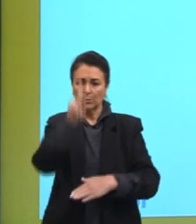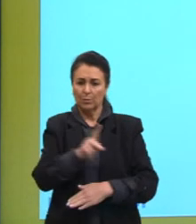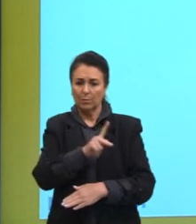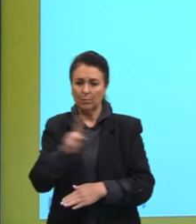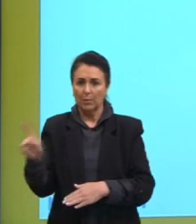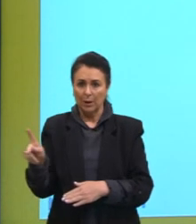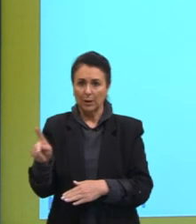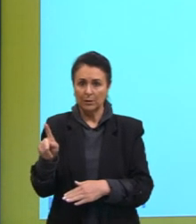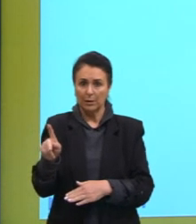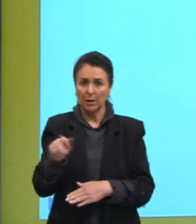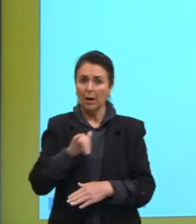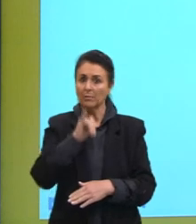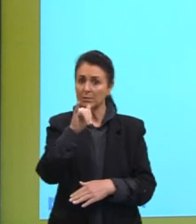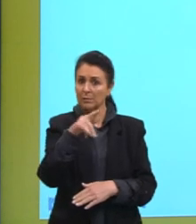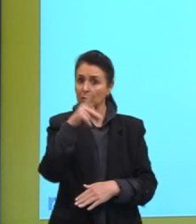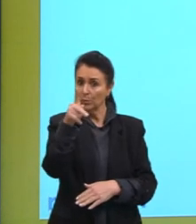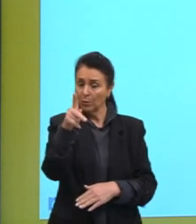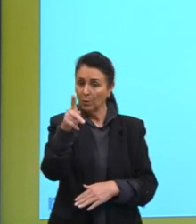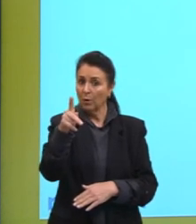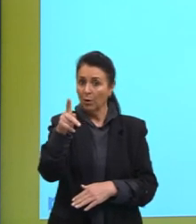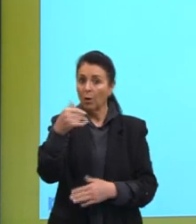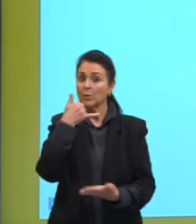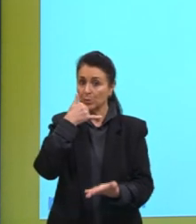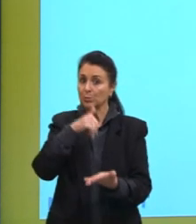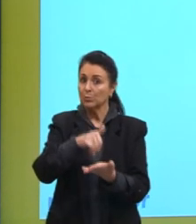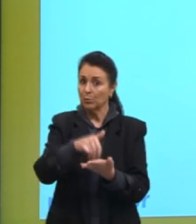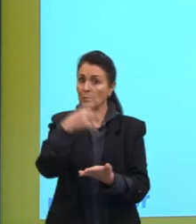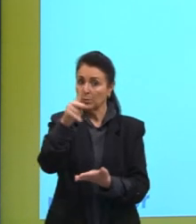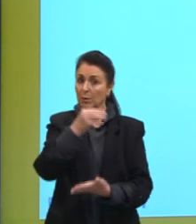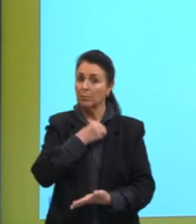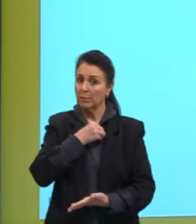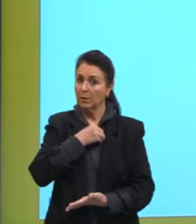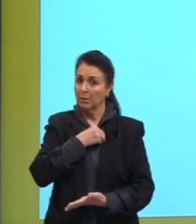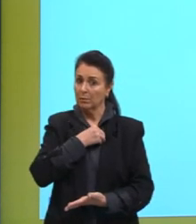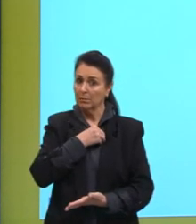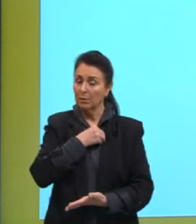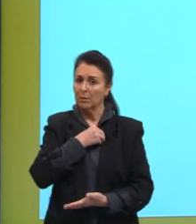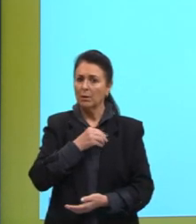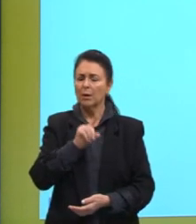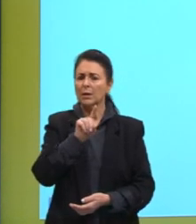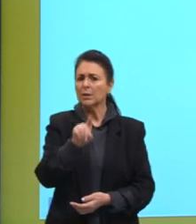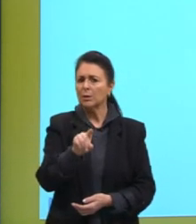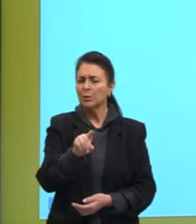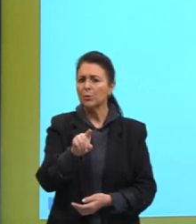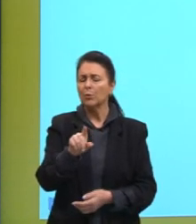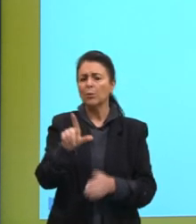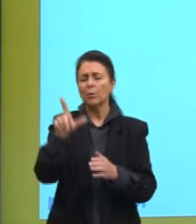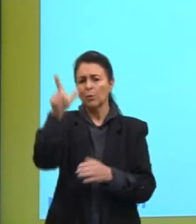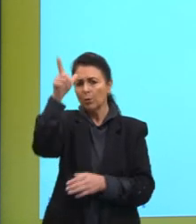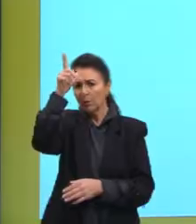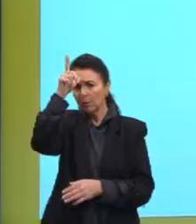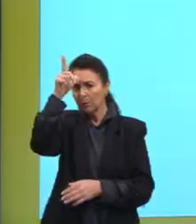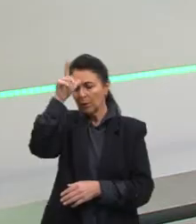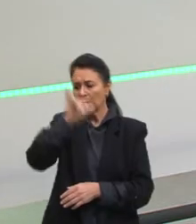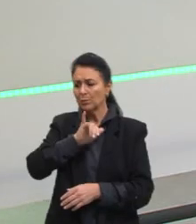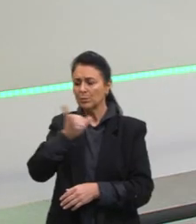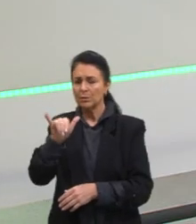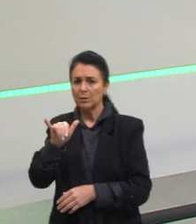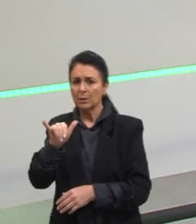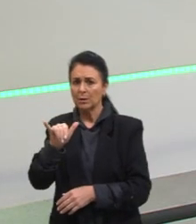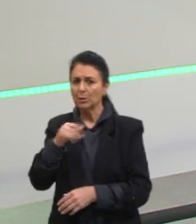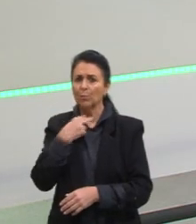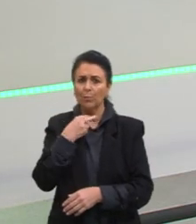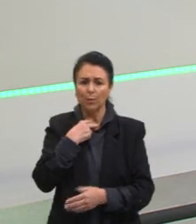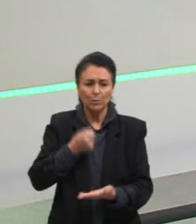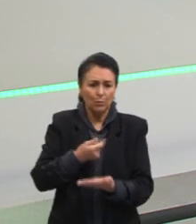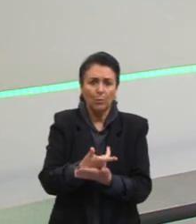um perdão pelos pecados. E o que que o Lutero vai dizer? Que isso era errado, que tu não podia comprar o perdão. E ele